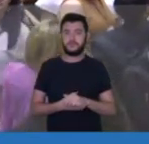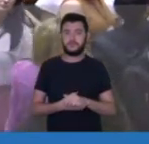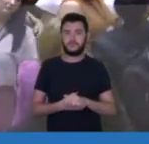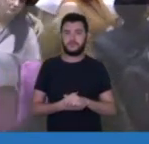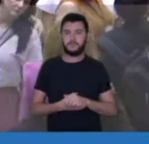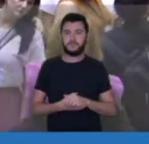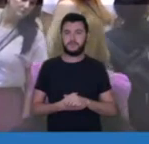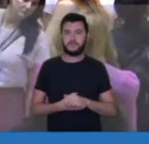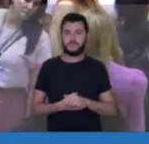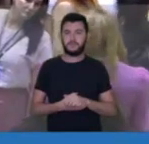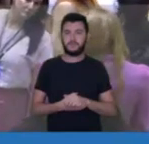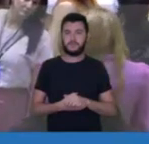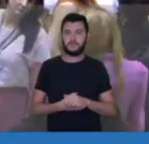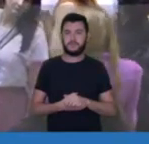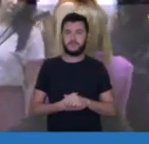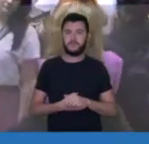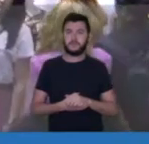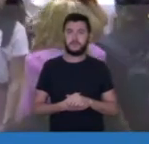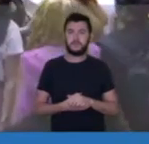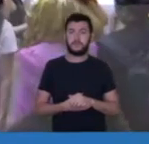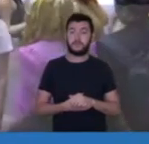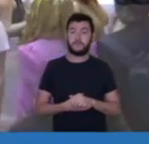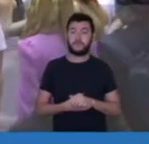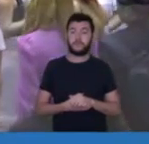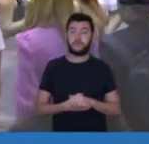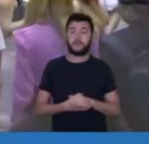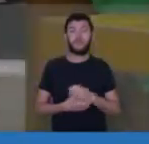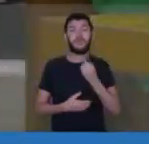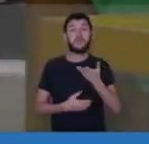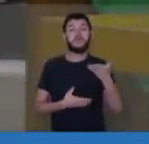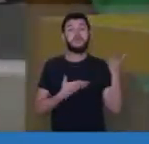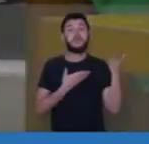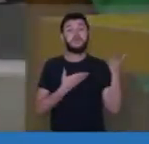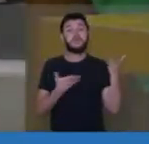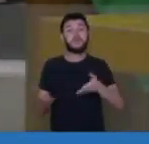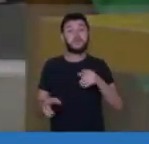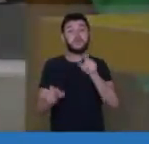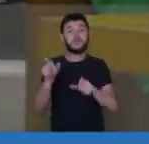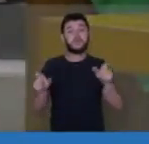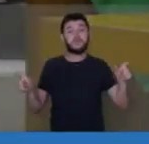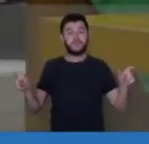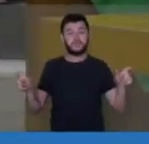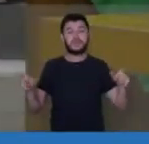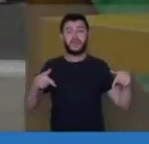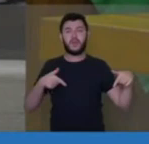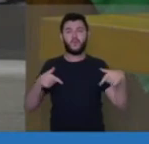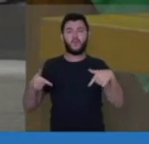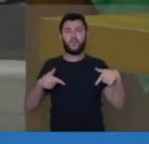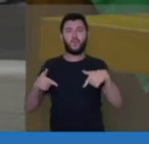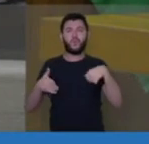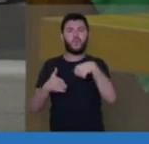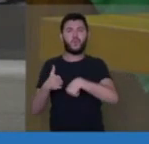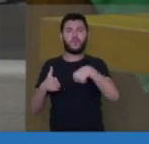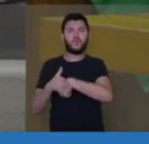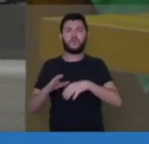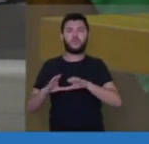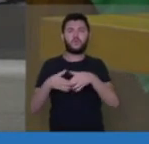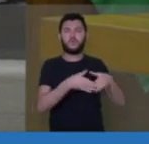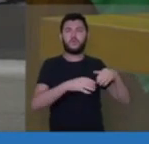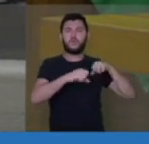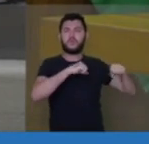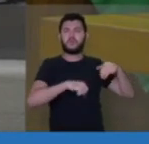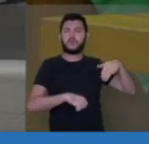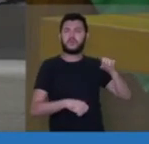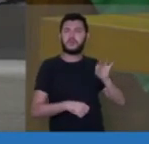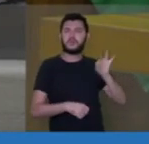O microfone, obrigada. Sejam muito bem-vindas e bem-vindos às lutadoras e lutadores do MST, à